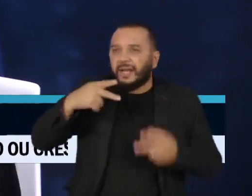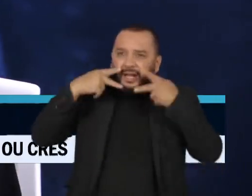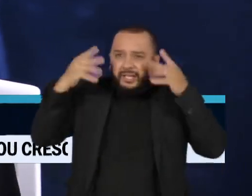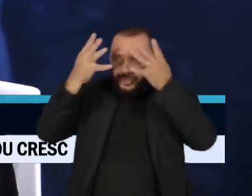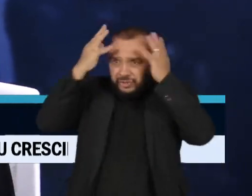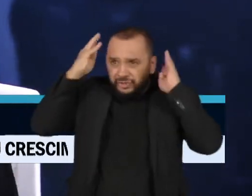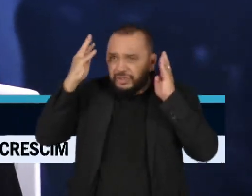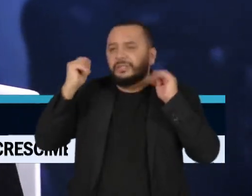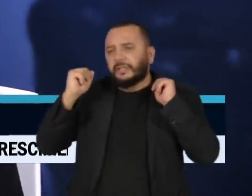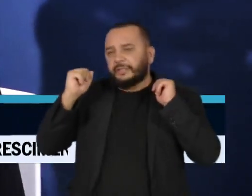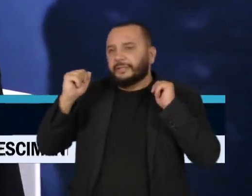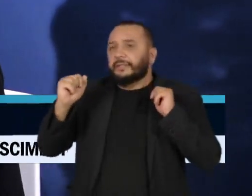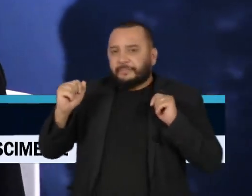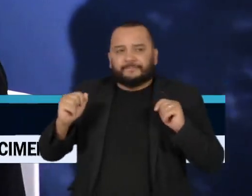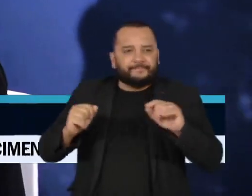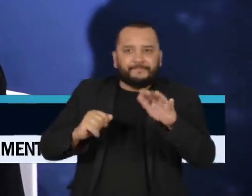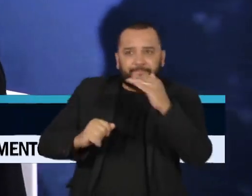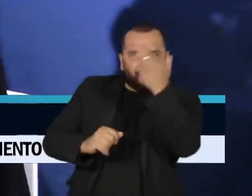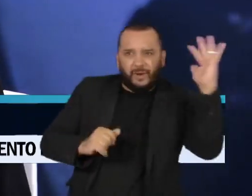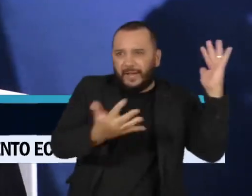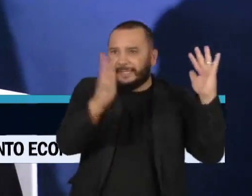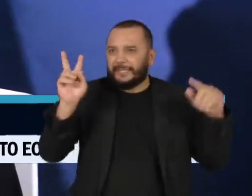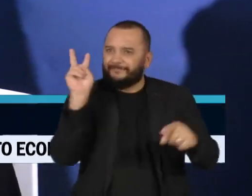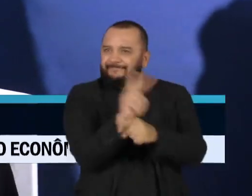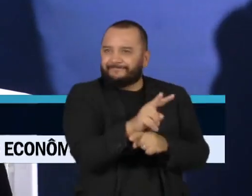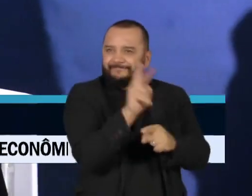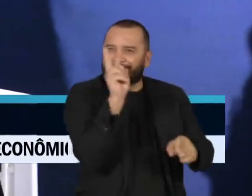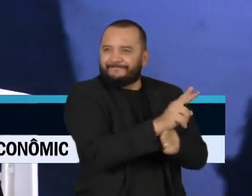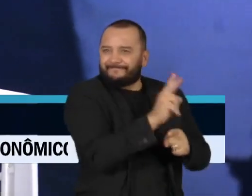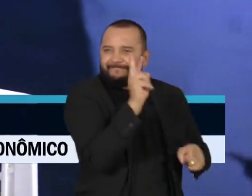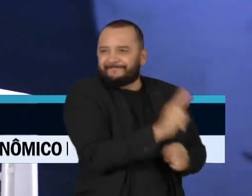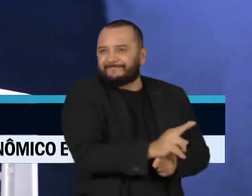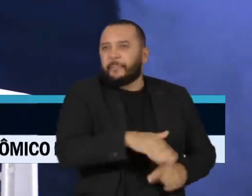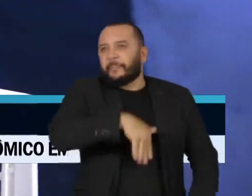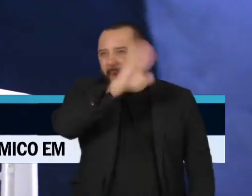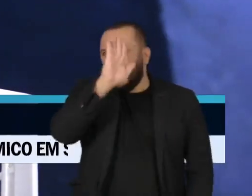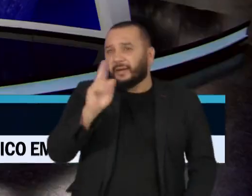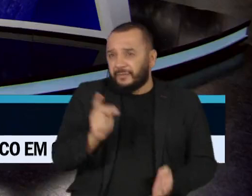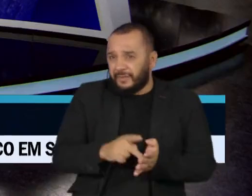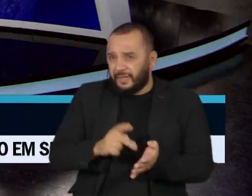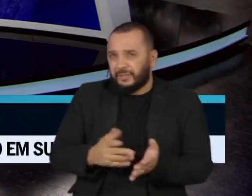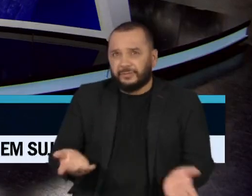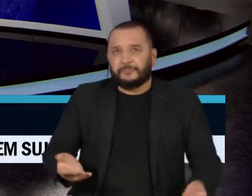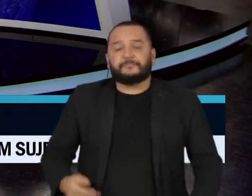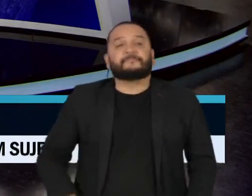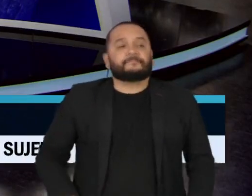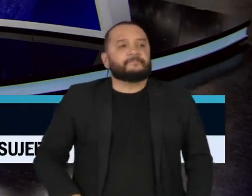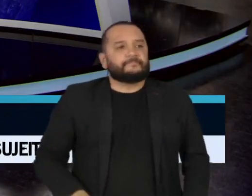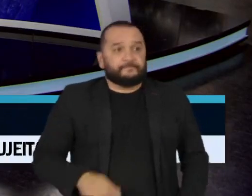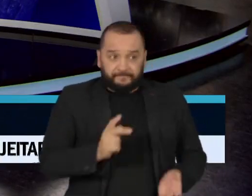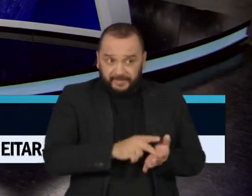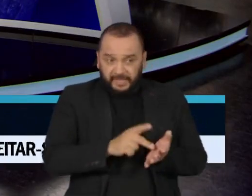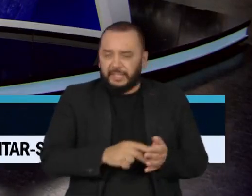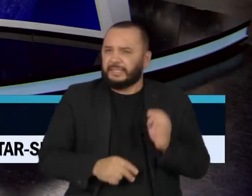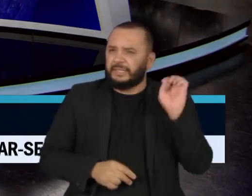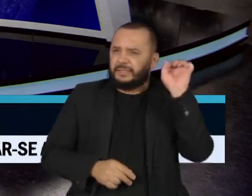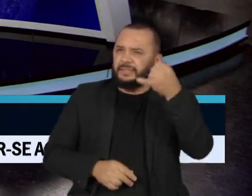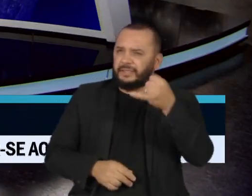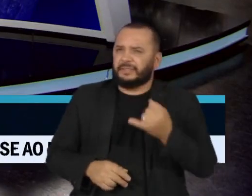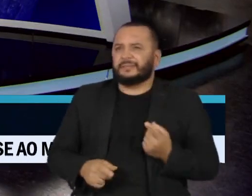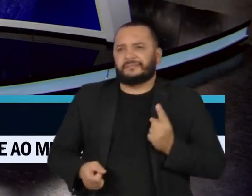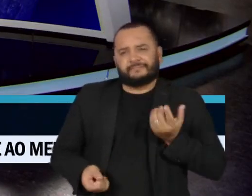floresta onde tem indígena é onde tem maior preservação. Sim, porque aí é o ecossistema em que eles